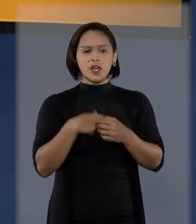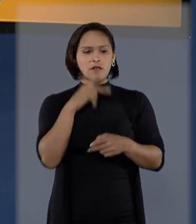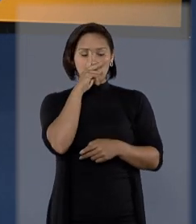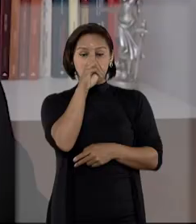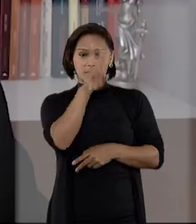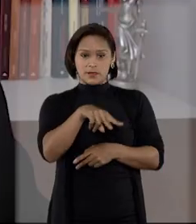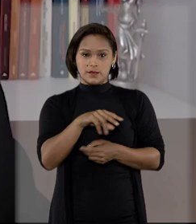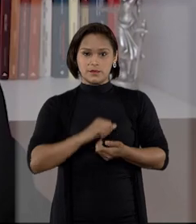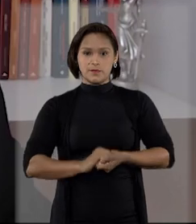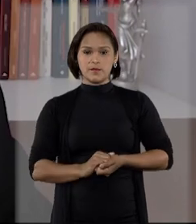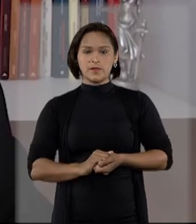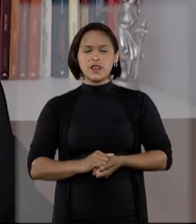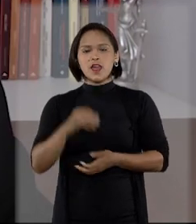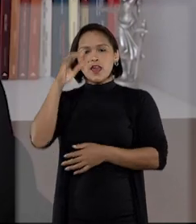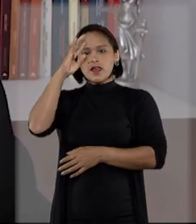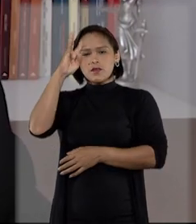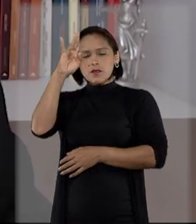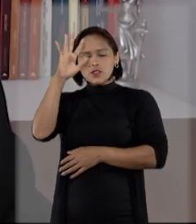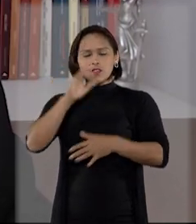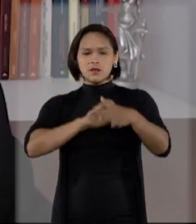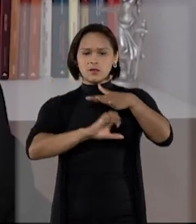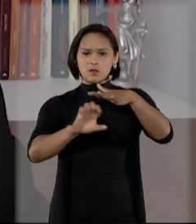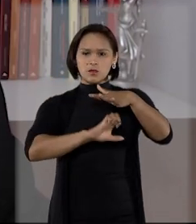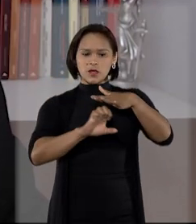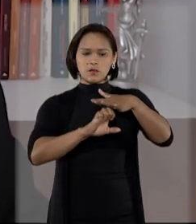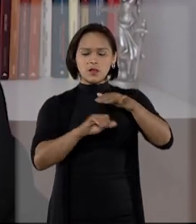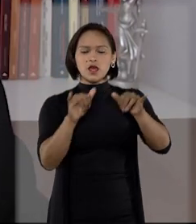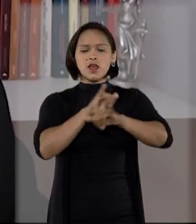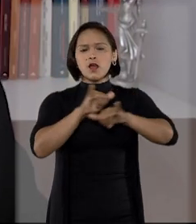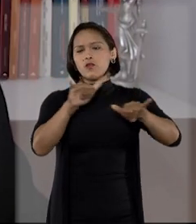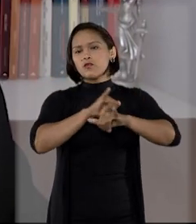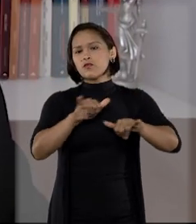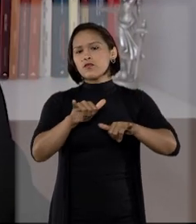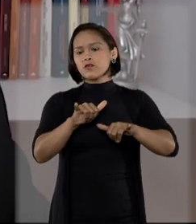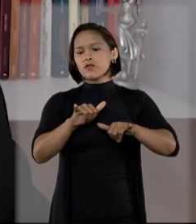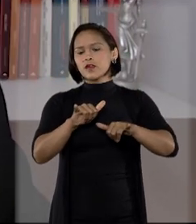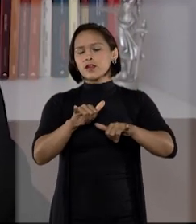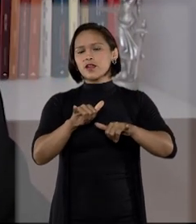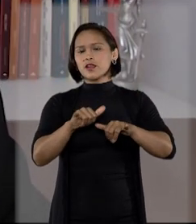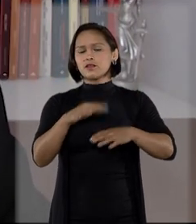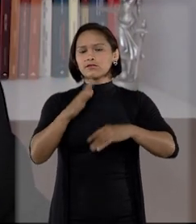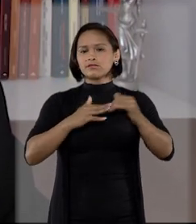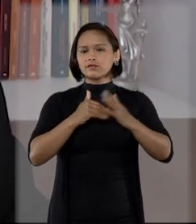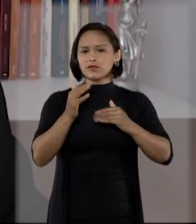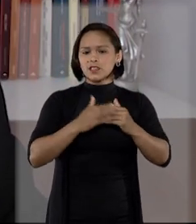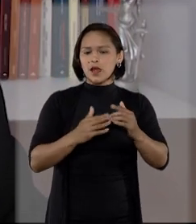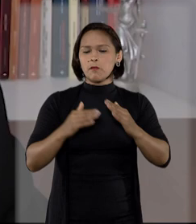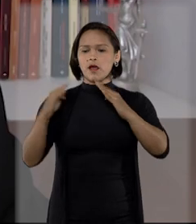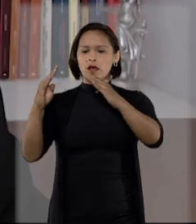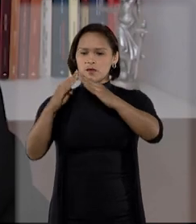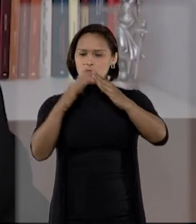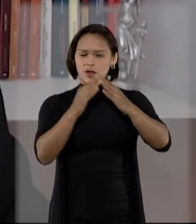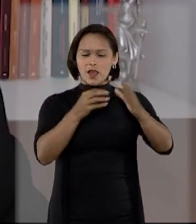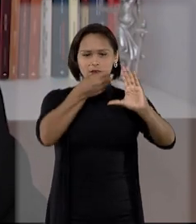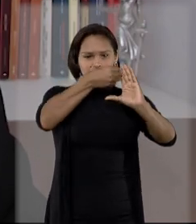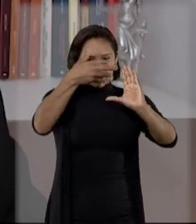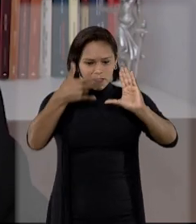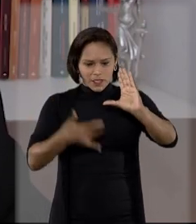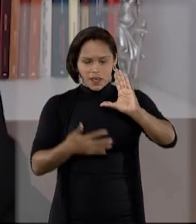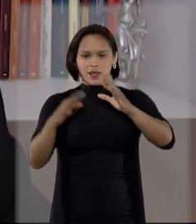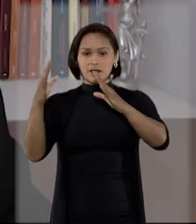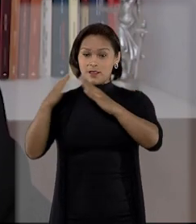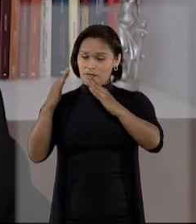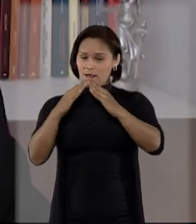conferir. Imaginemos uma imobiliária que divulga ali um empreendimento imobiliário e nas características do